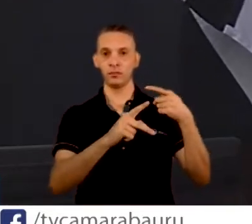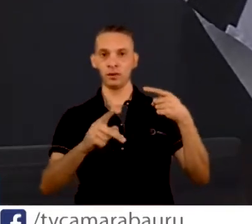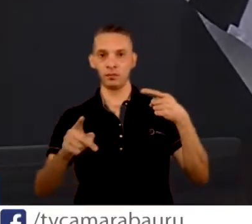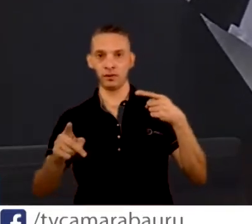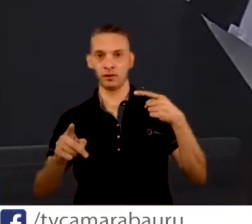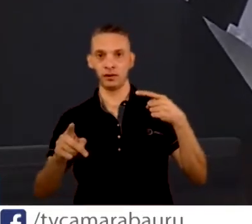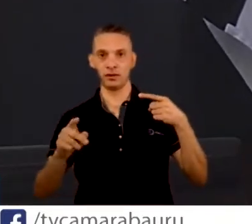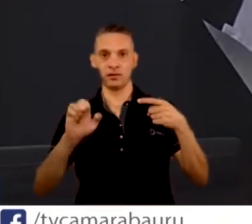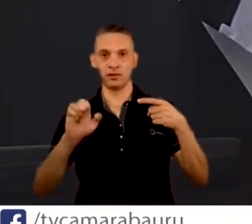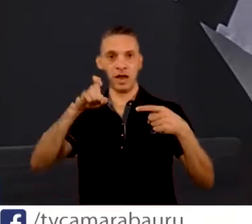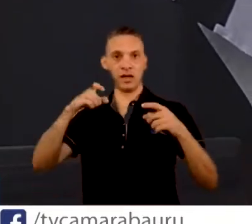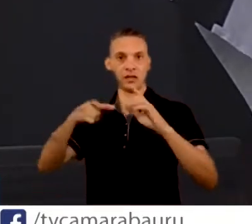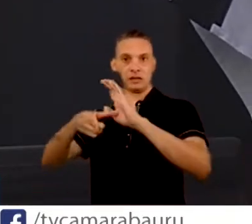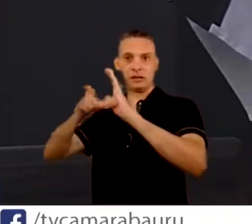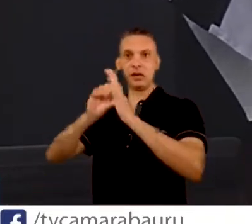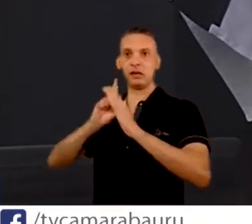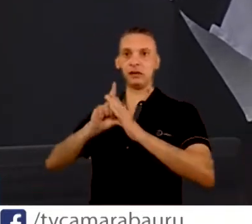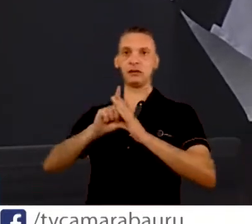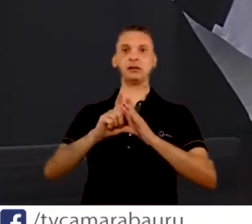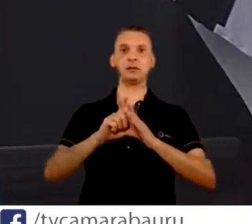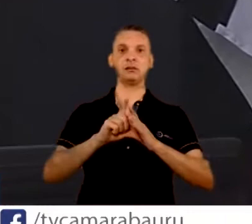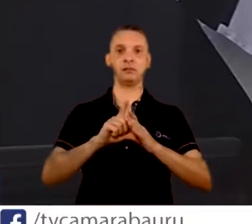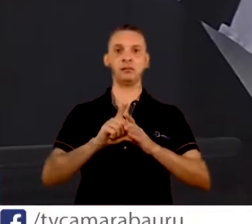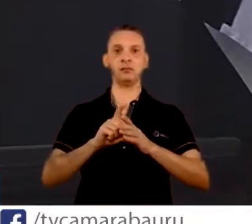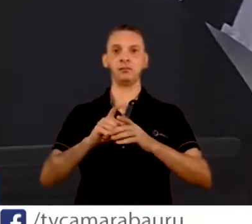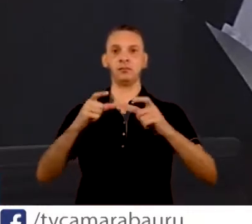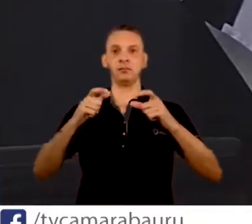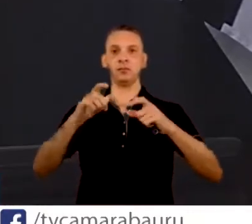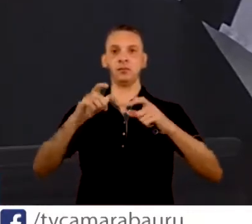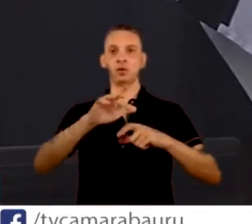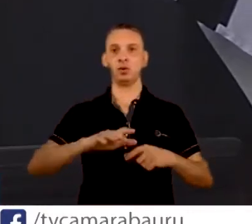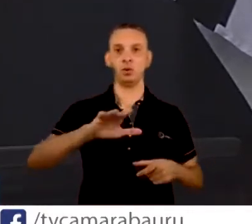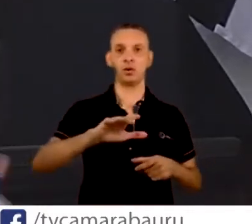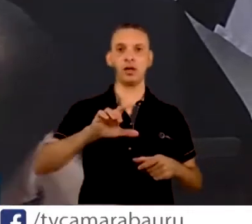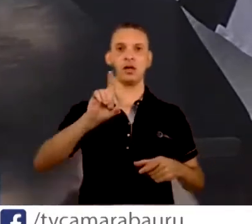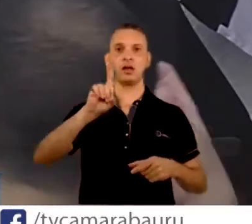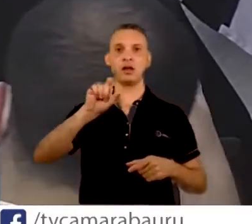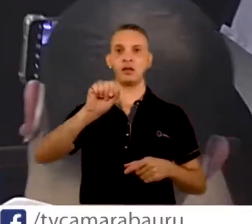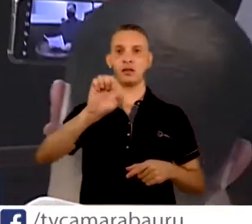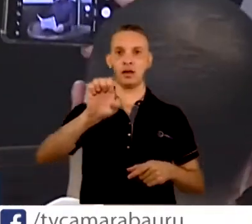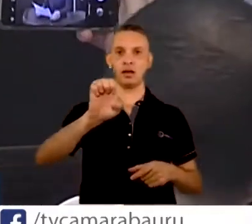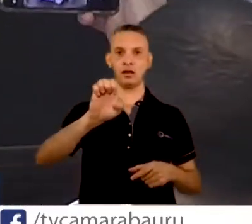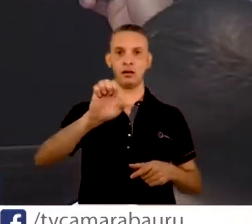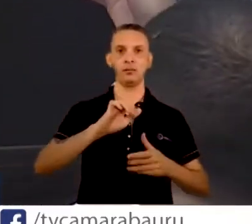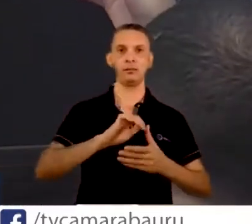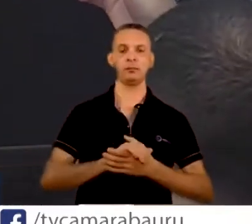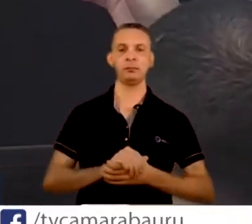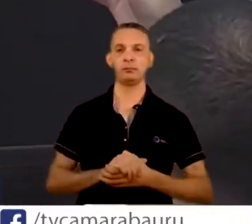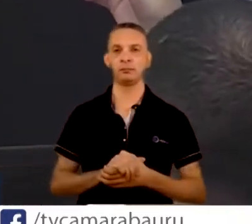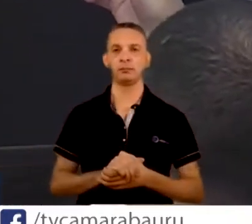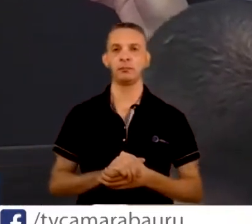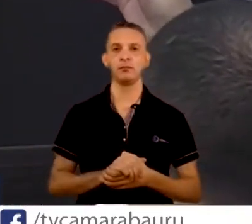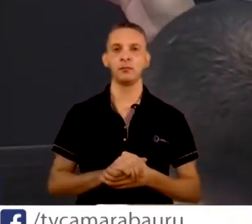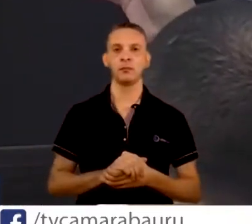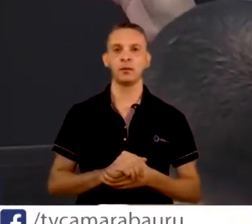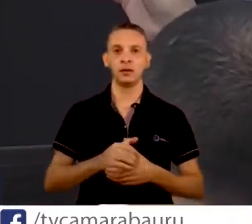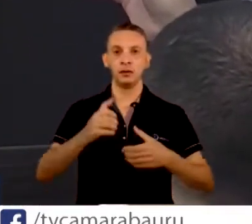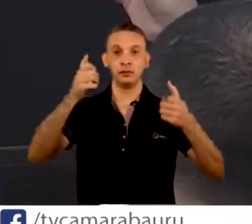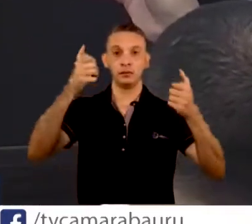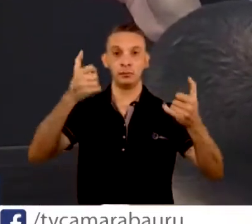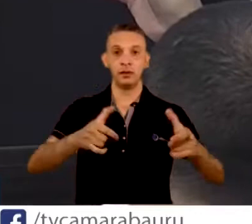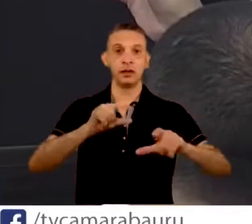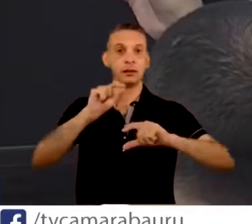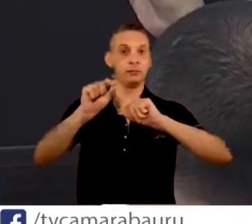do DAE fala, ele chega a afirmar